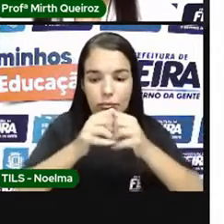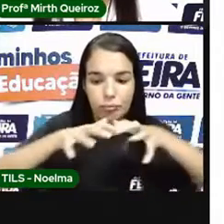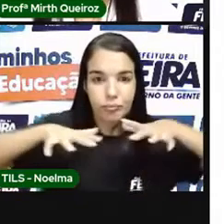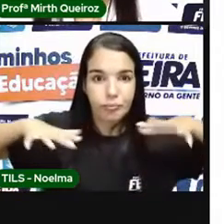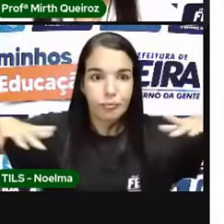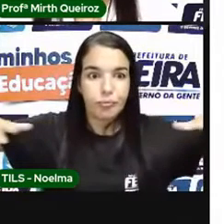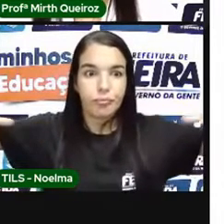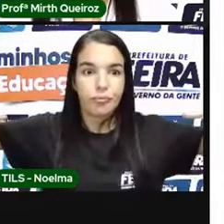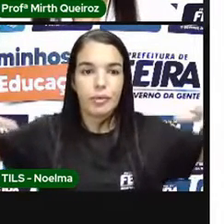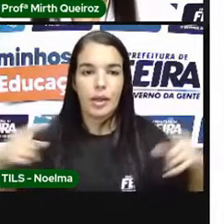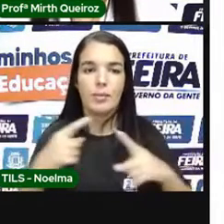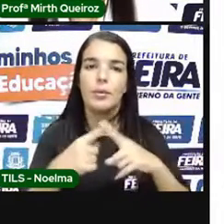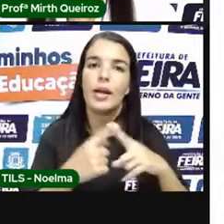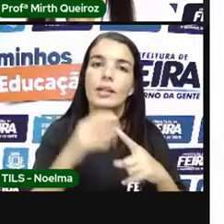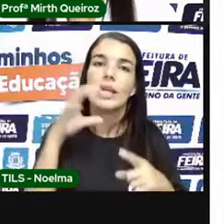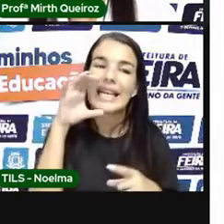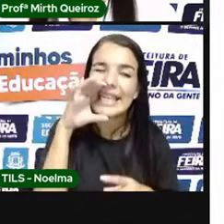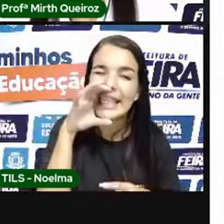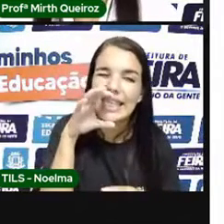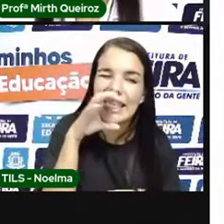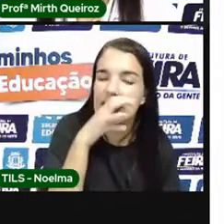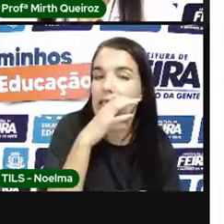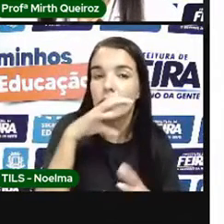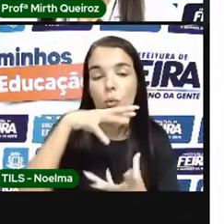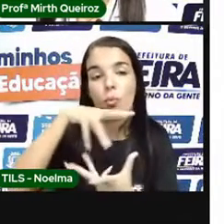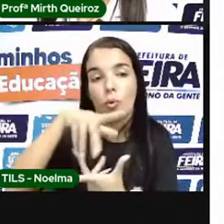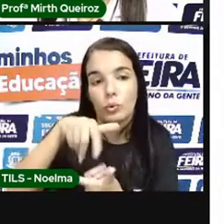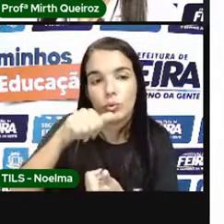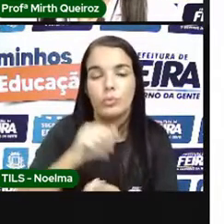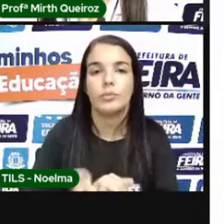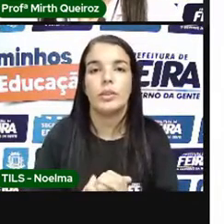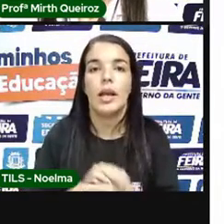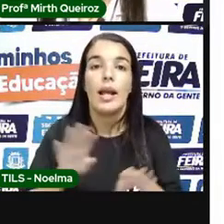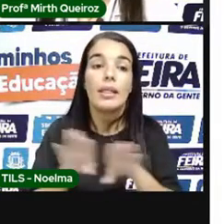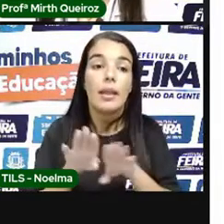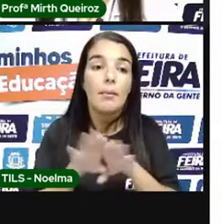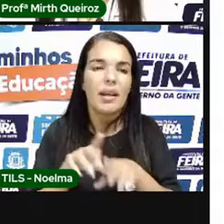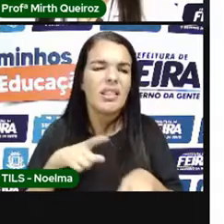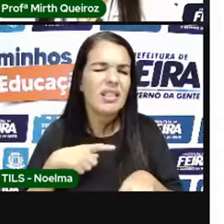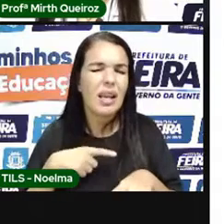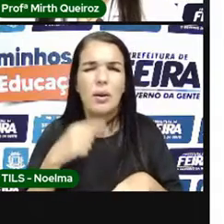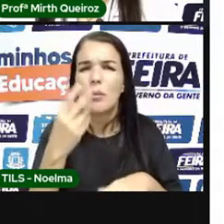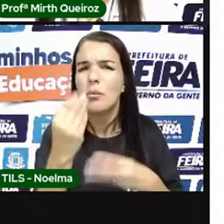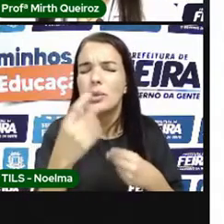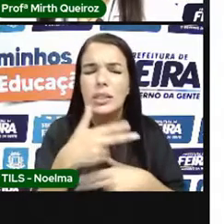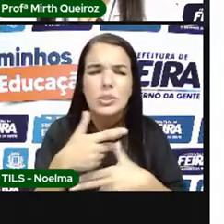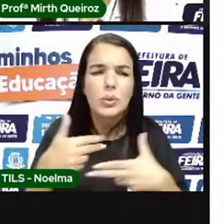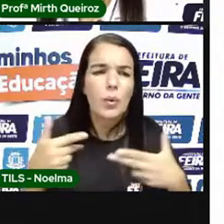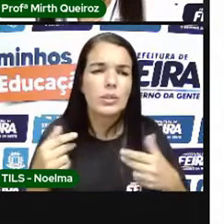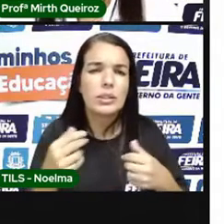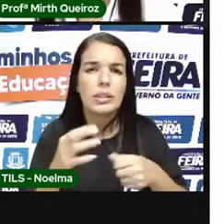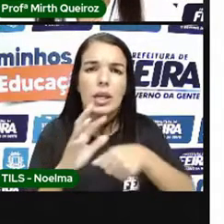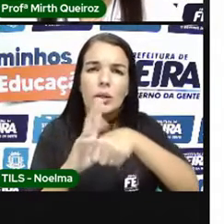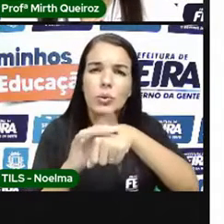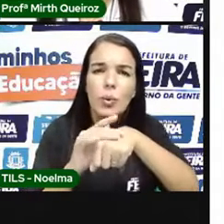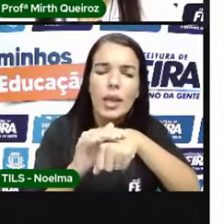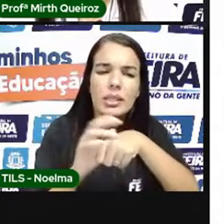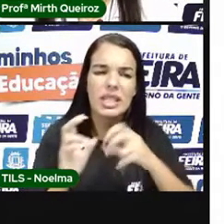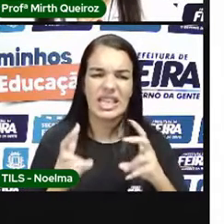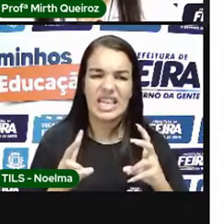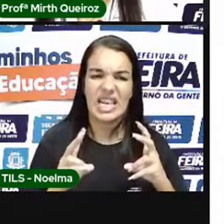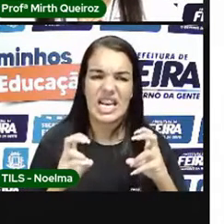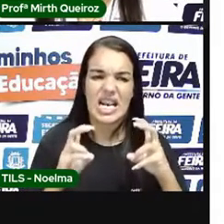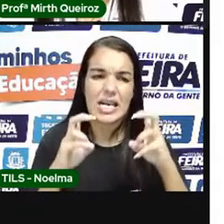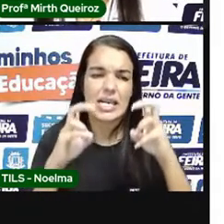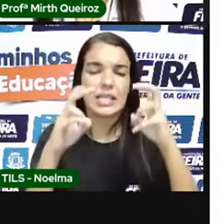Gerando Problemas De pele Como por exemplo Câncer de pele Dentre Tantas Outras Coisas Ruins Negativas